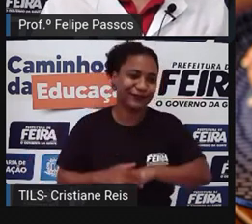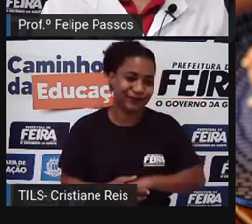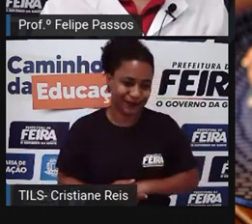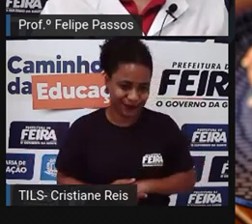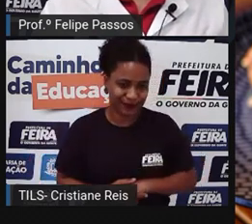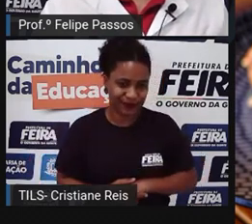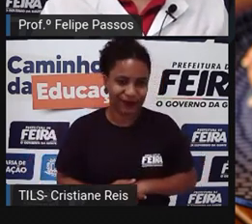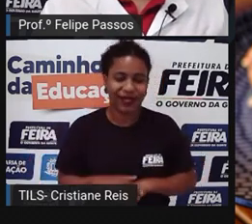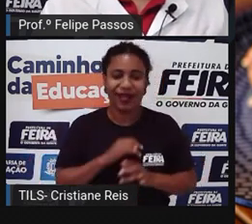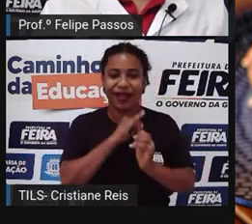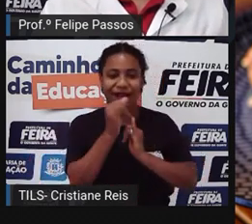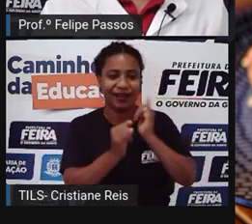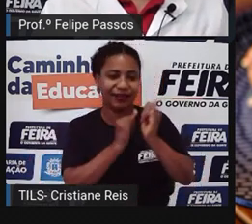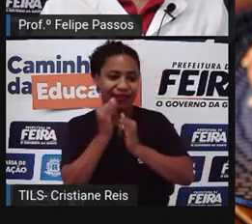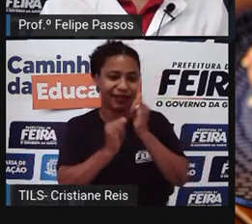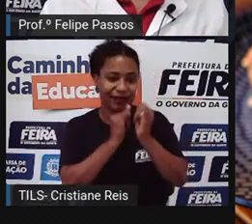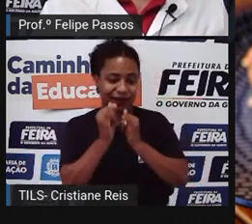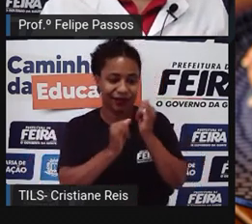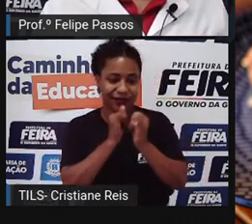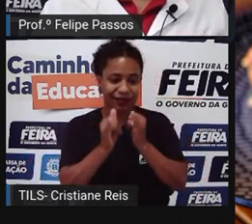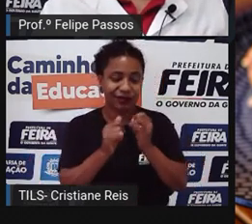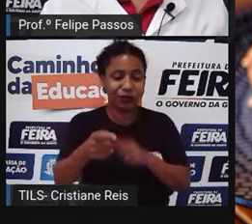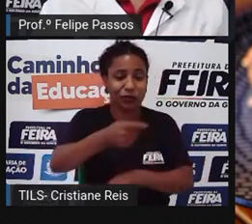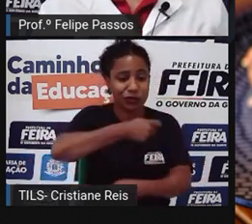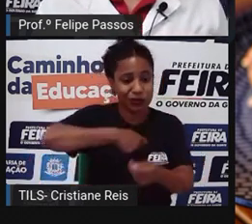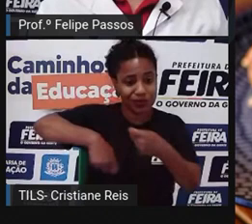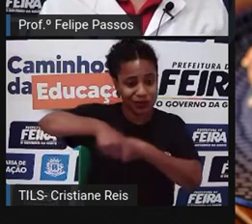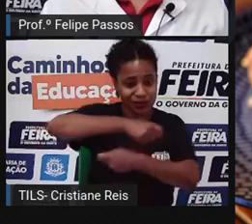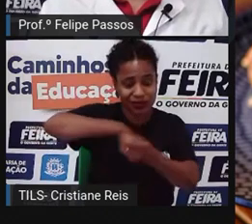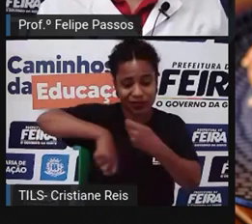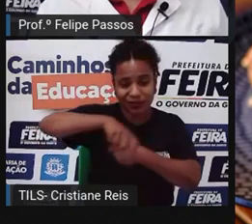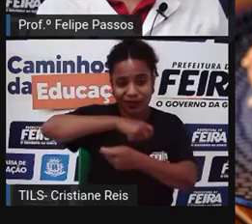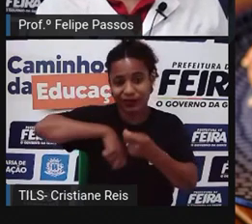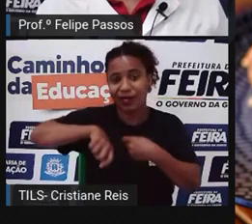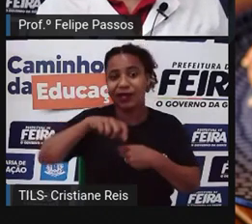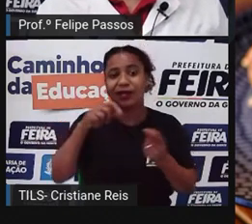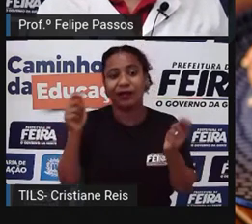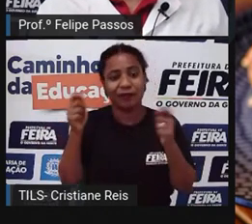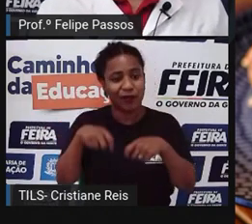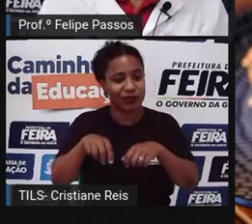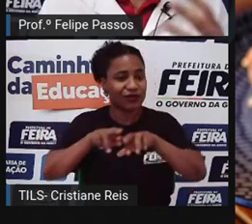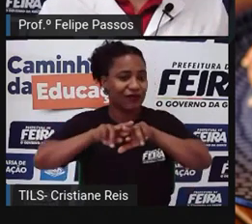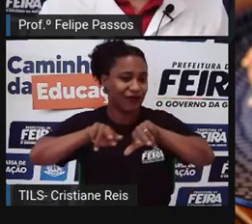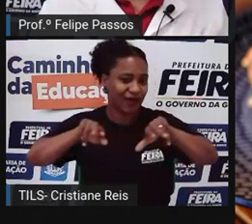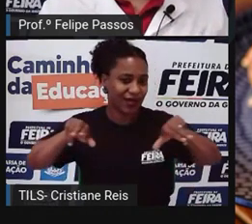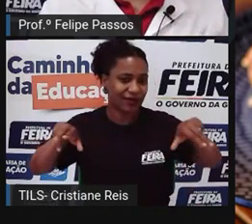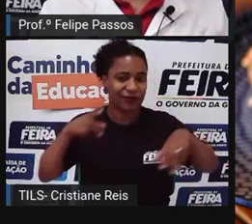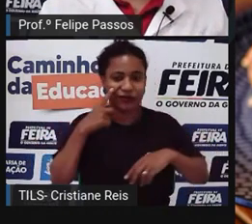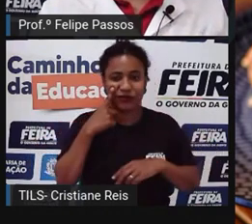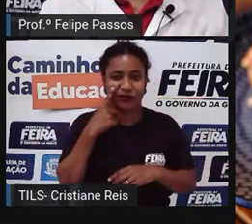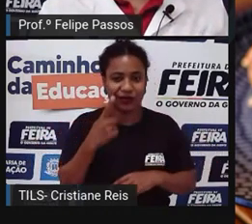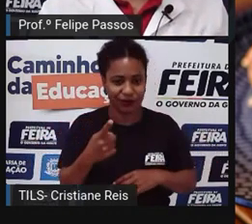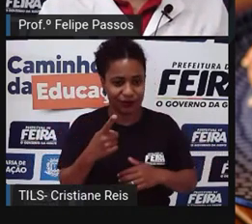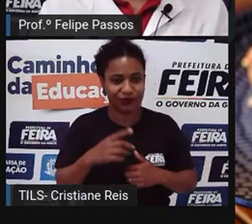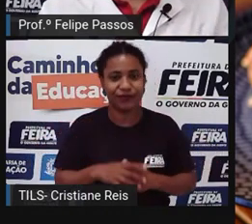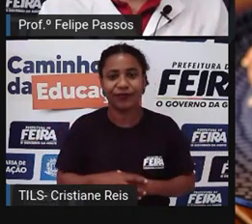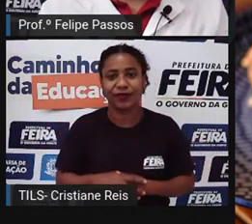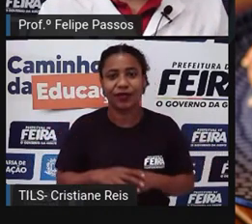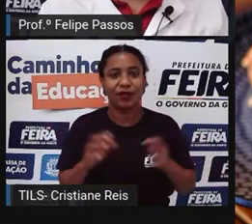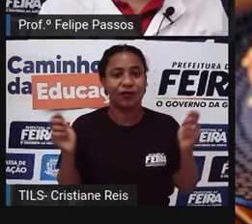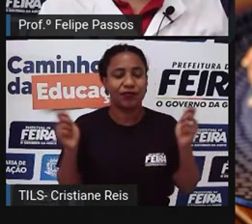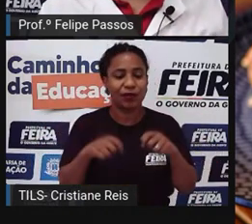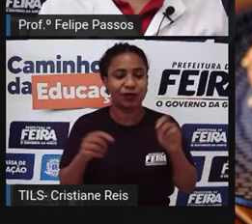A internet possibilita que você comercialize sem ter uma loja física. Olha que fantástico. Você pode